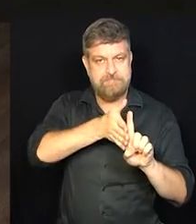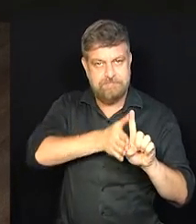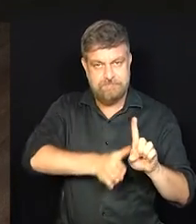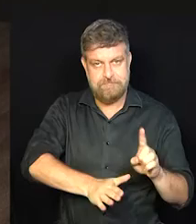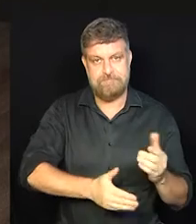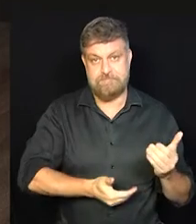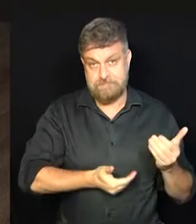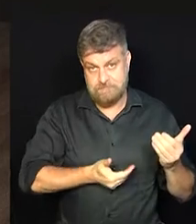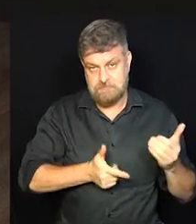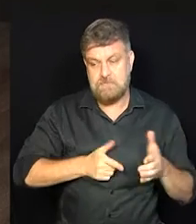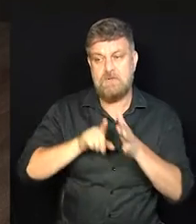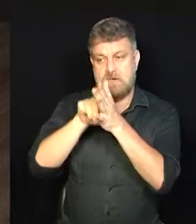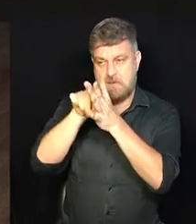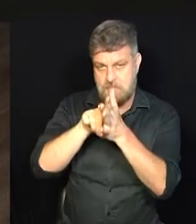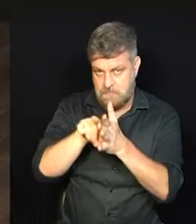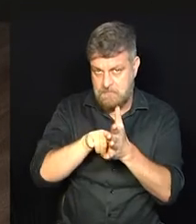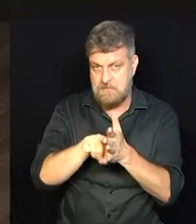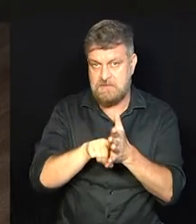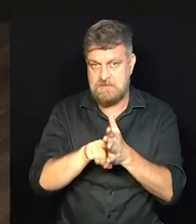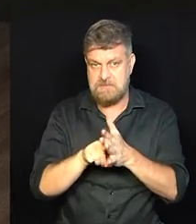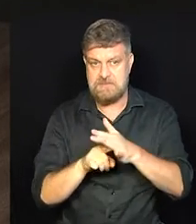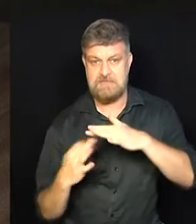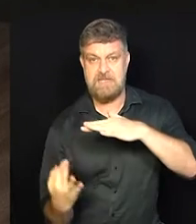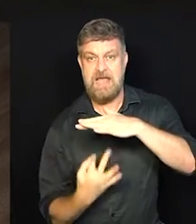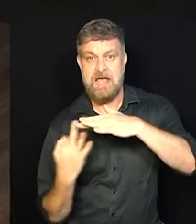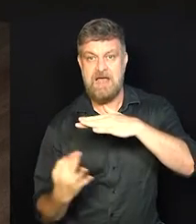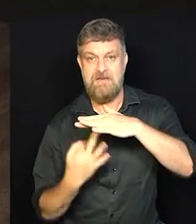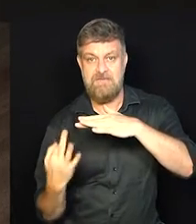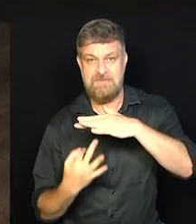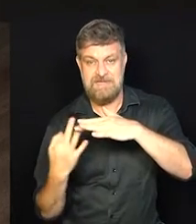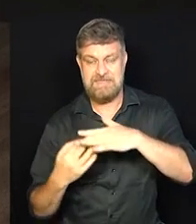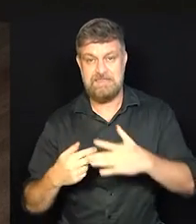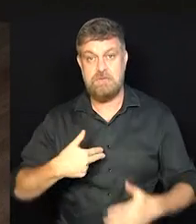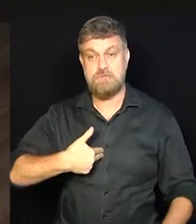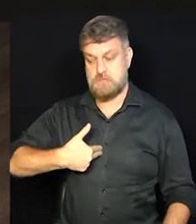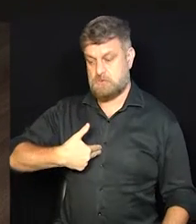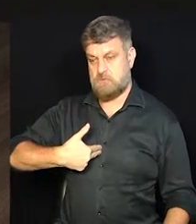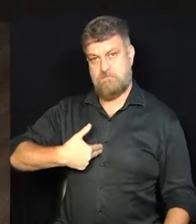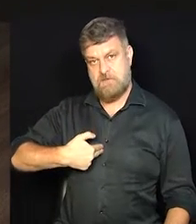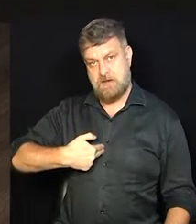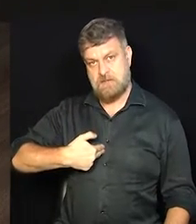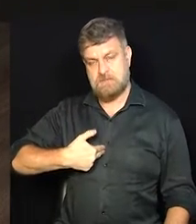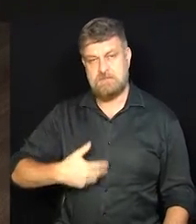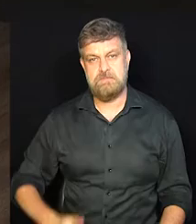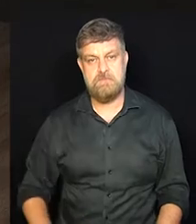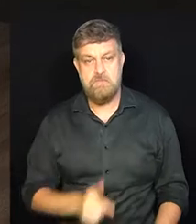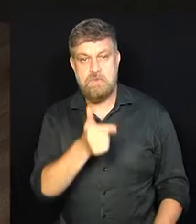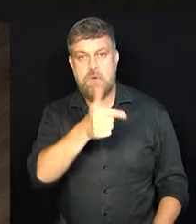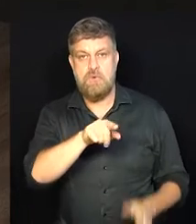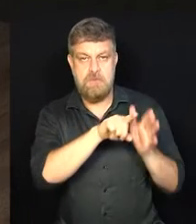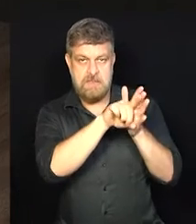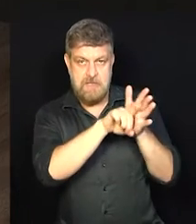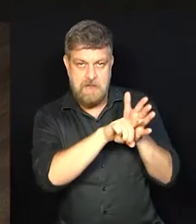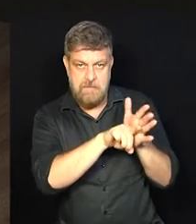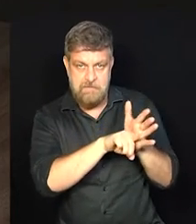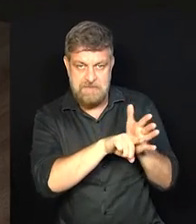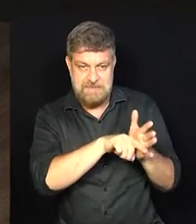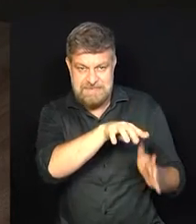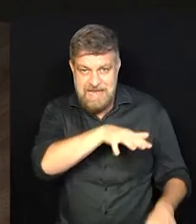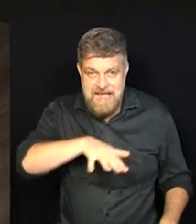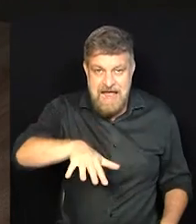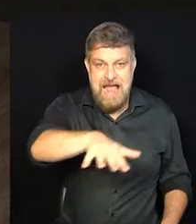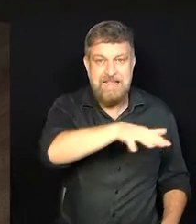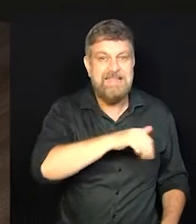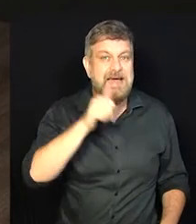Essa é uma pesquisa da Fundação Getúlio Vargas e uma outra pesquisa da Rede Mulher